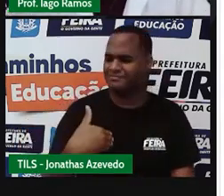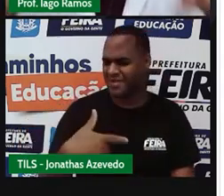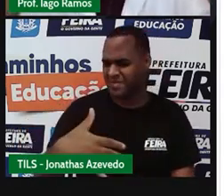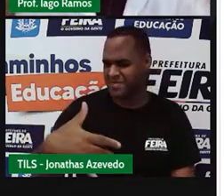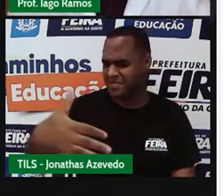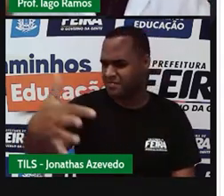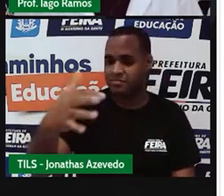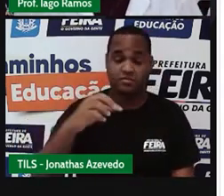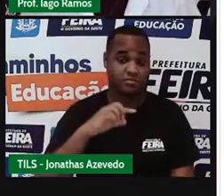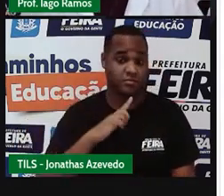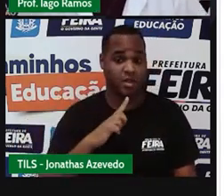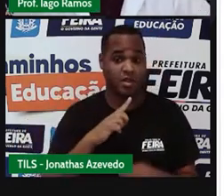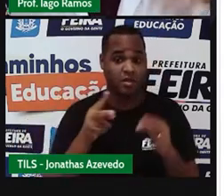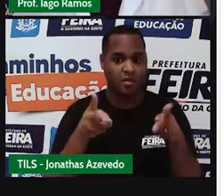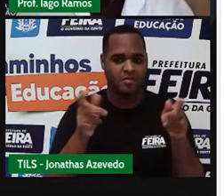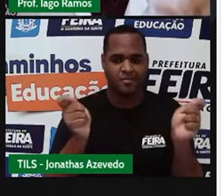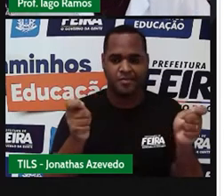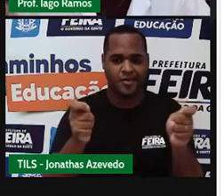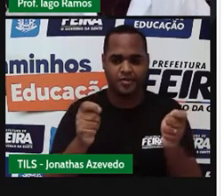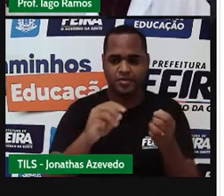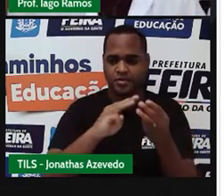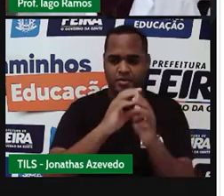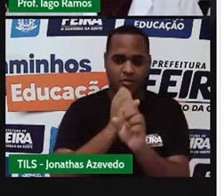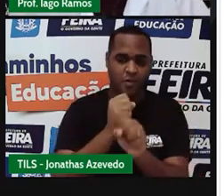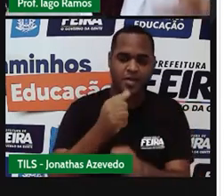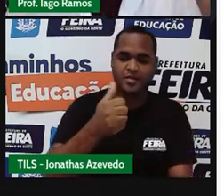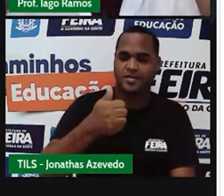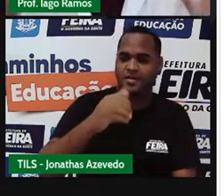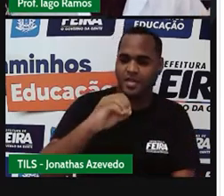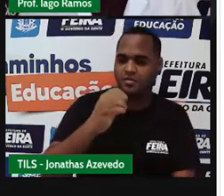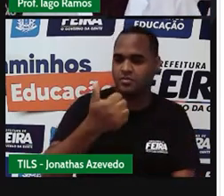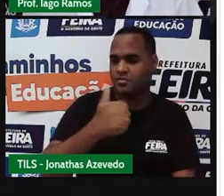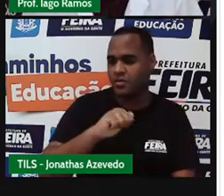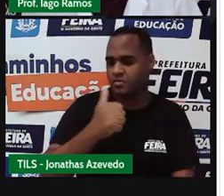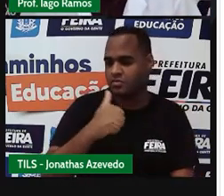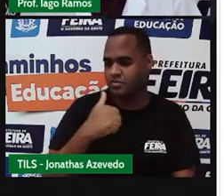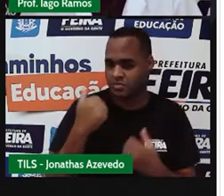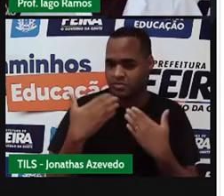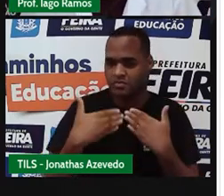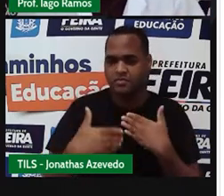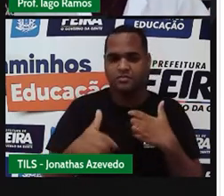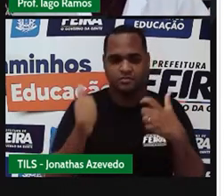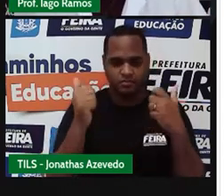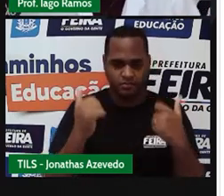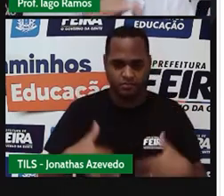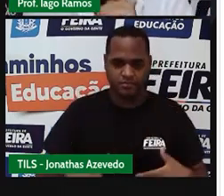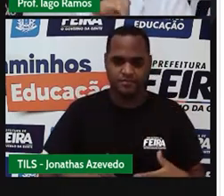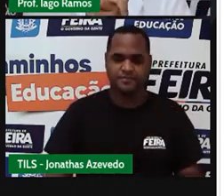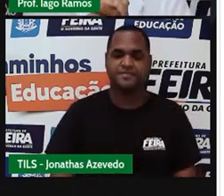E dá para continuar aí a tabuada com o 10, com o 11 e assim vai, certo?